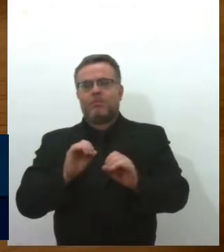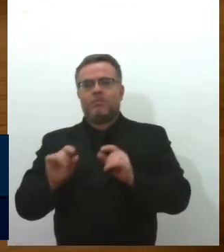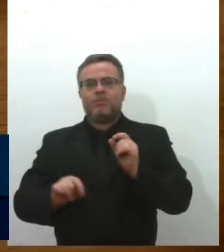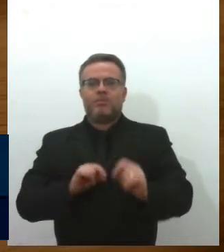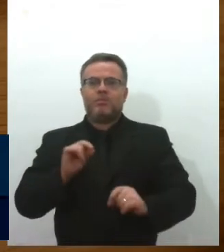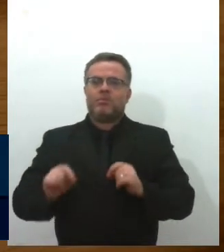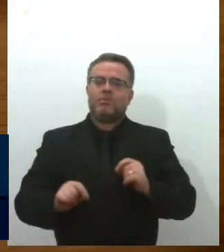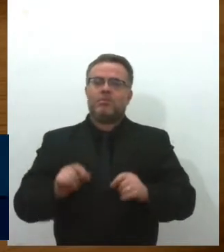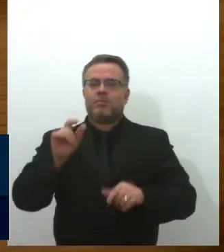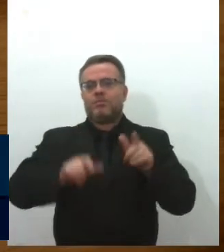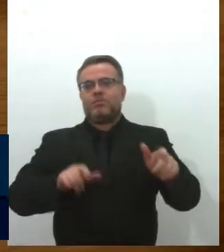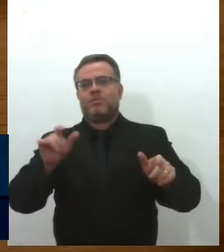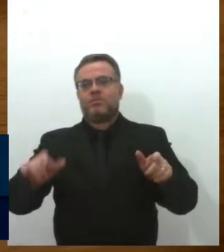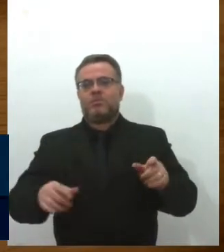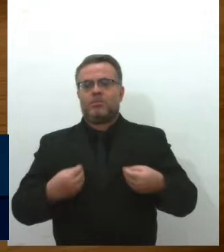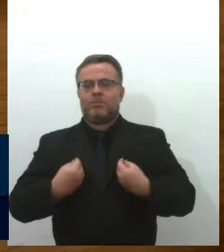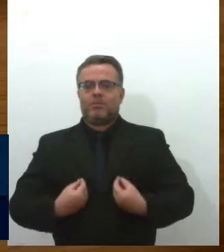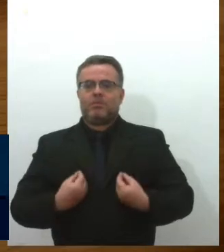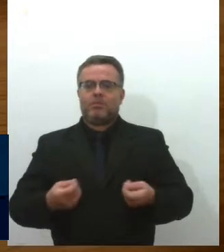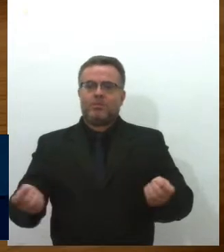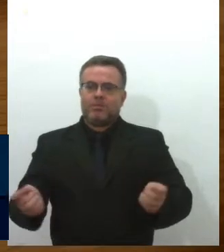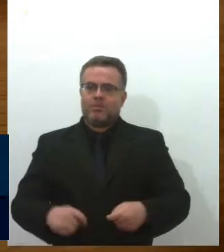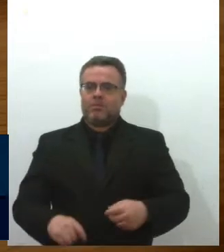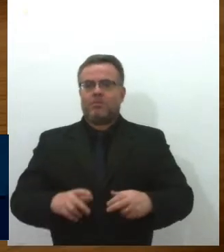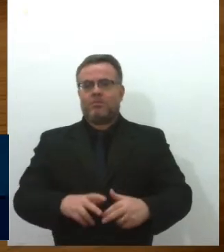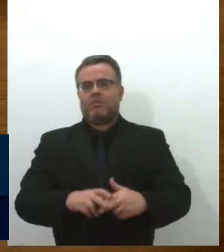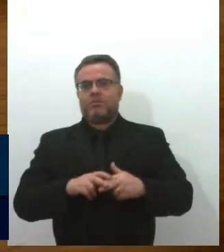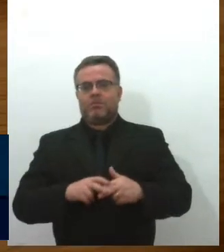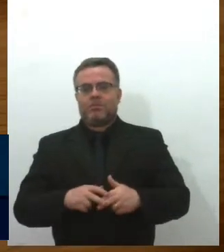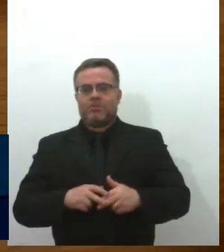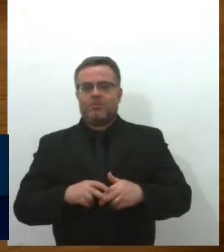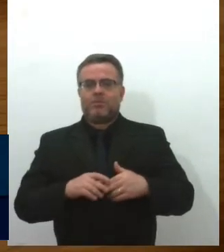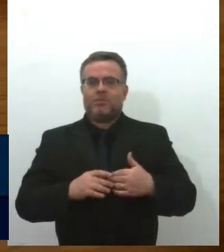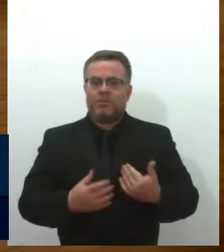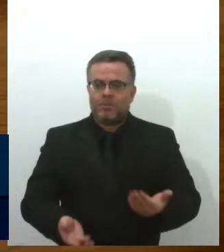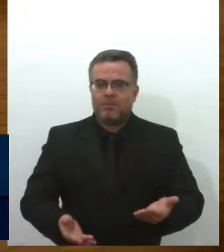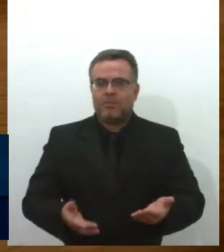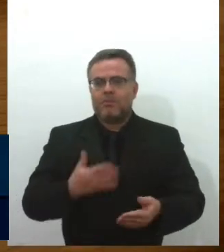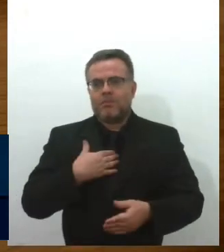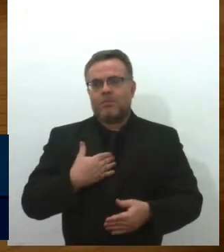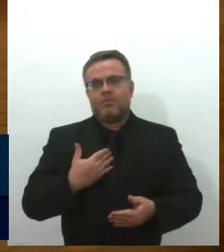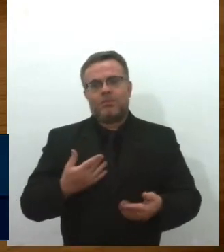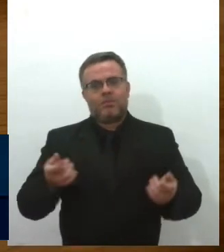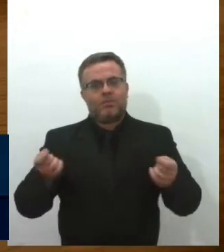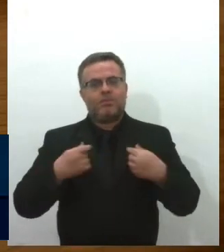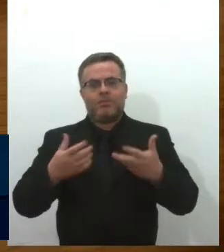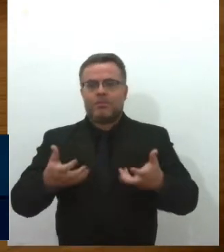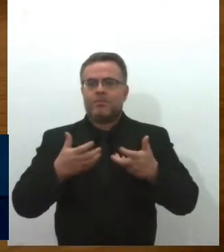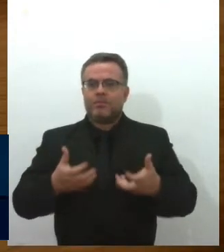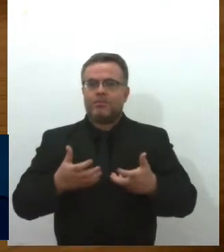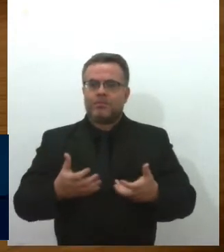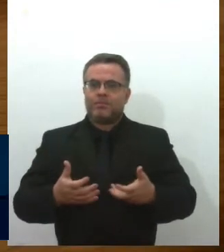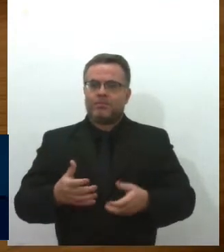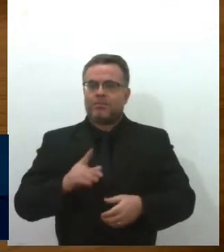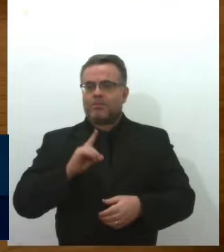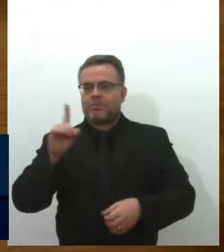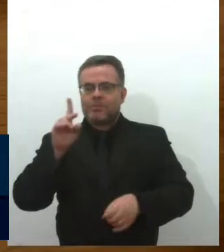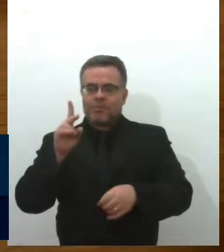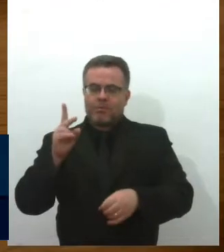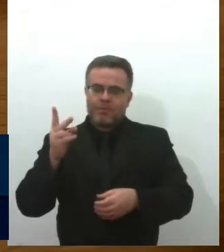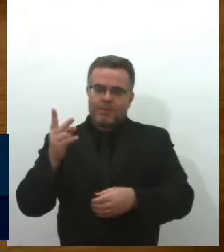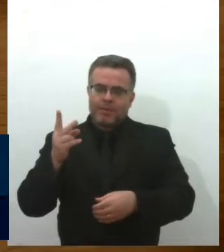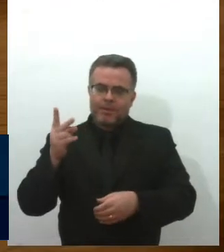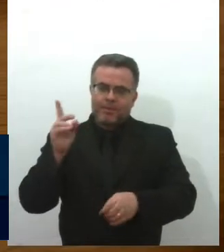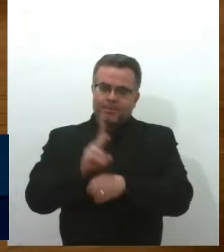esse ser de luz tem para todos nós. Quando ganhamos de Deus a oportunidade de gerar e cuidar de um autista, é que